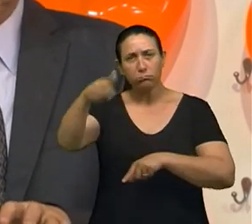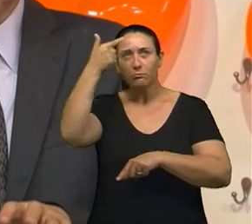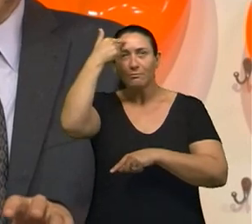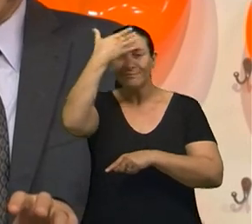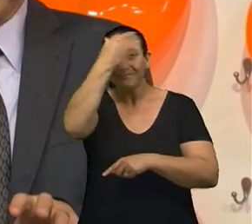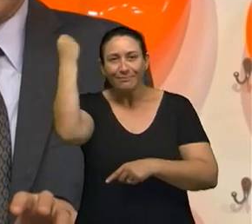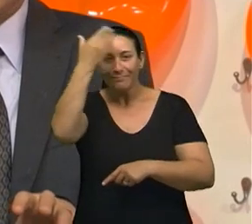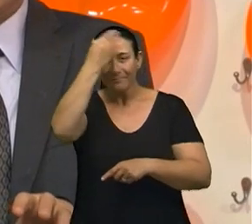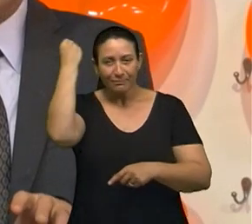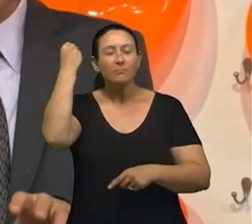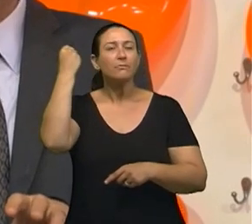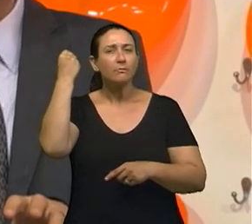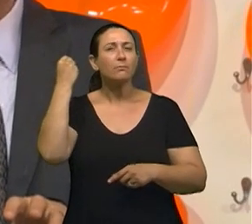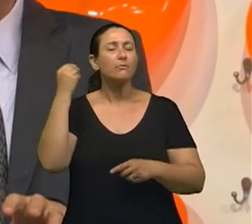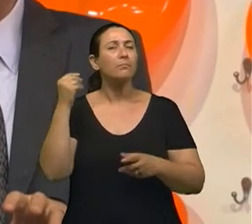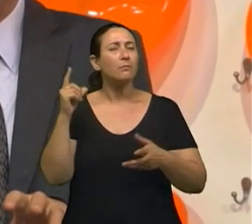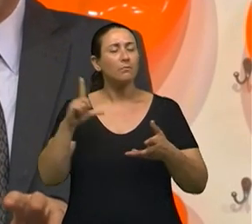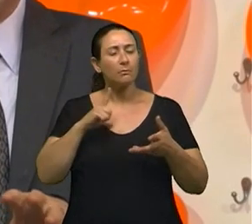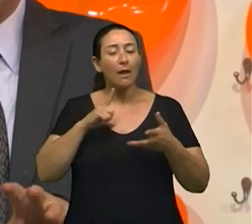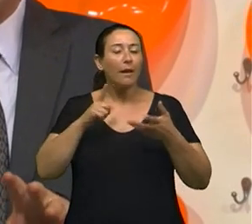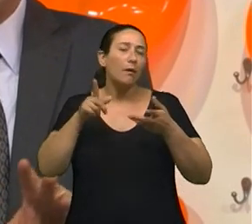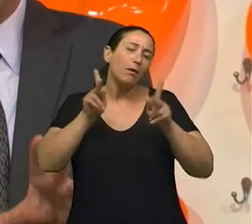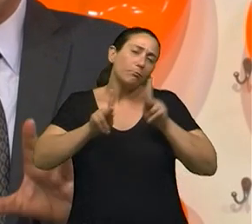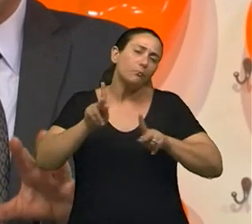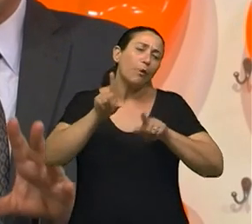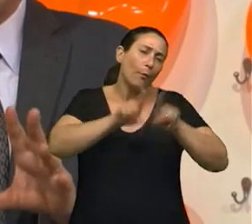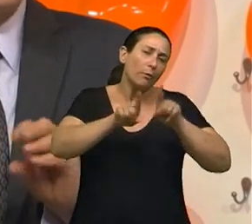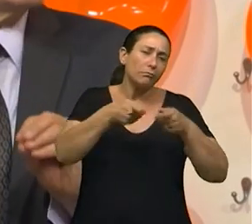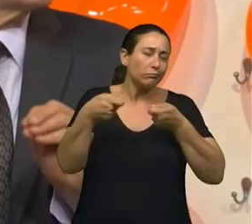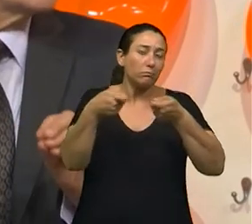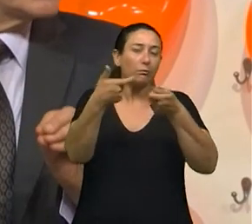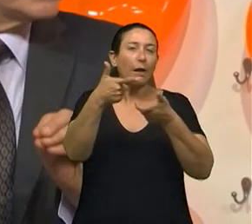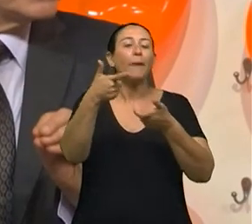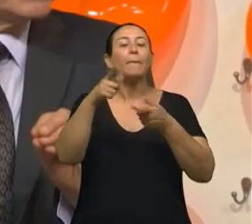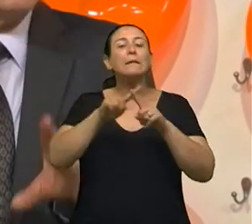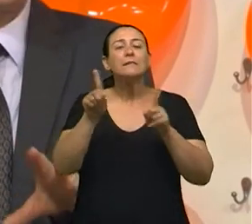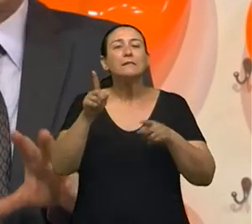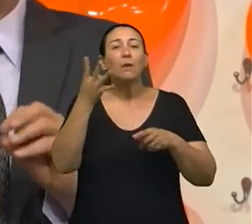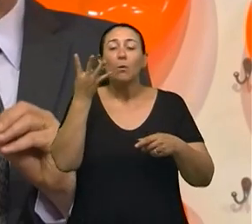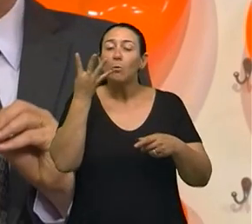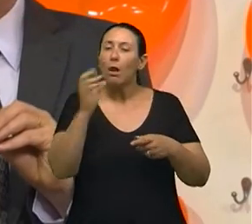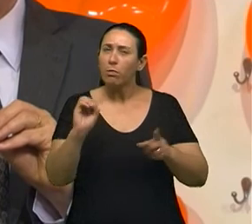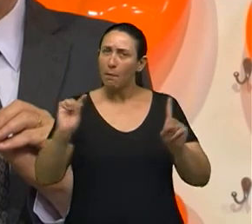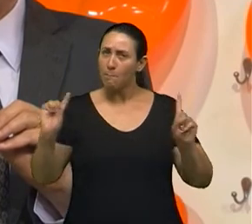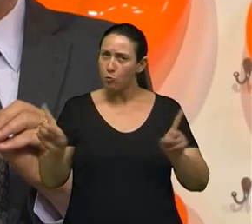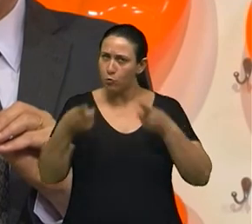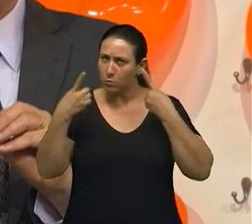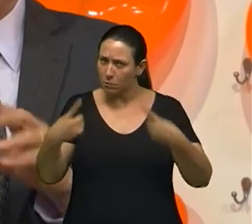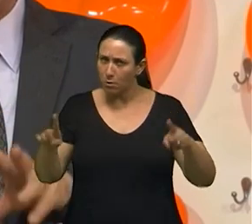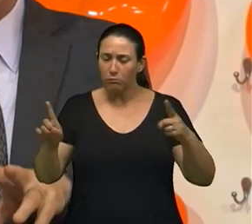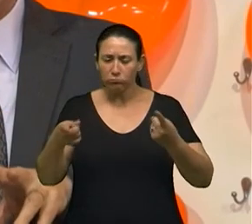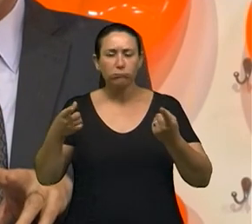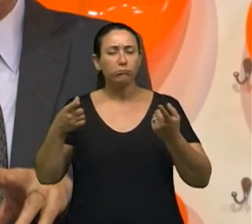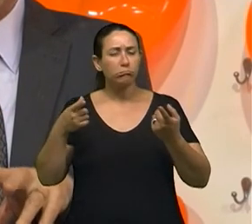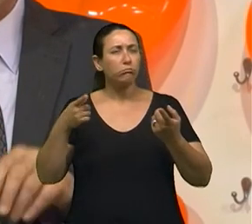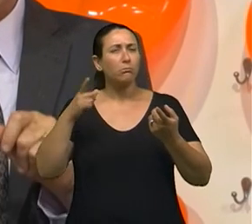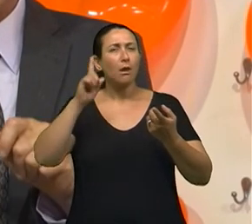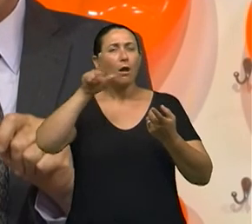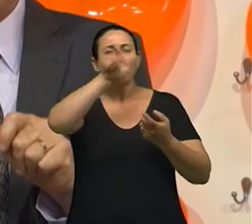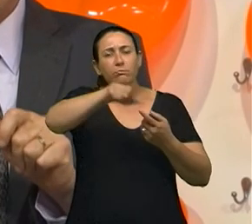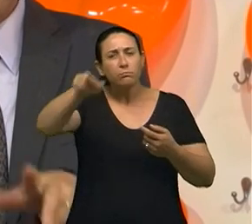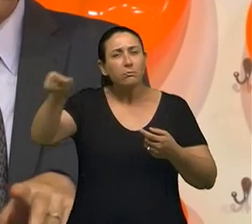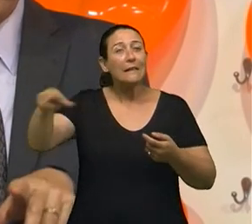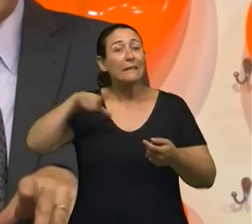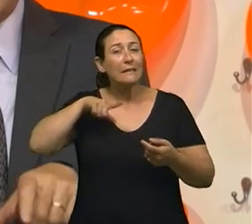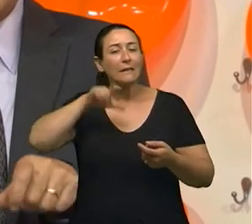grupo de controle que não tem Alzheimer. Então, eles pegaram 40 músicas com pacientes de Alzheimer